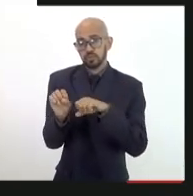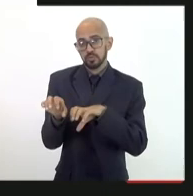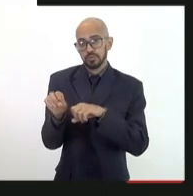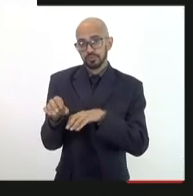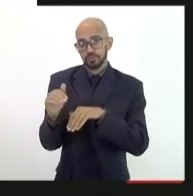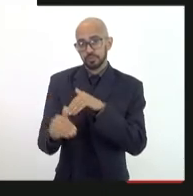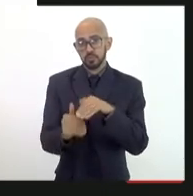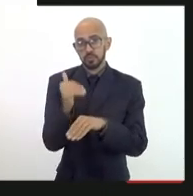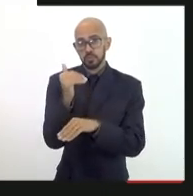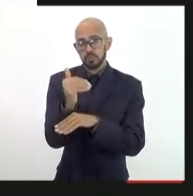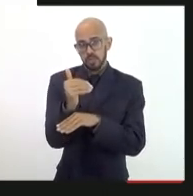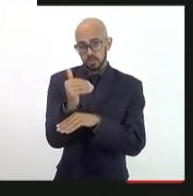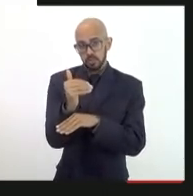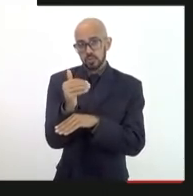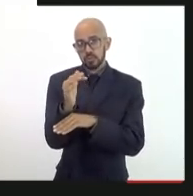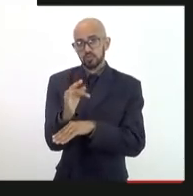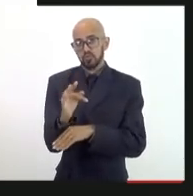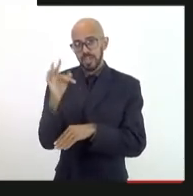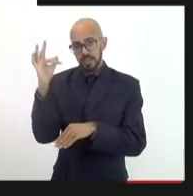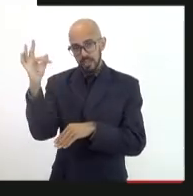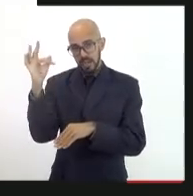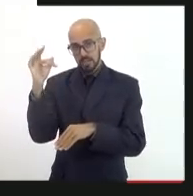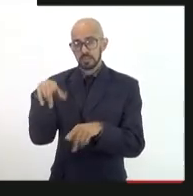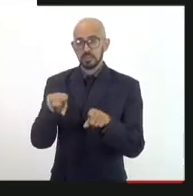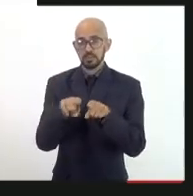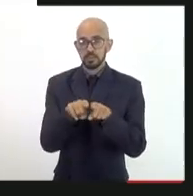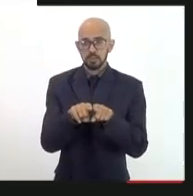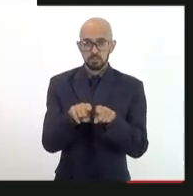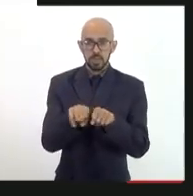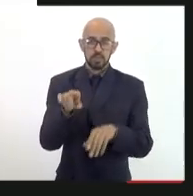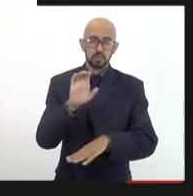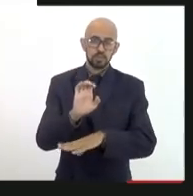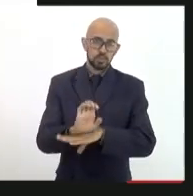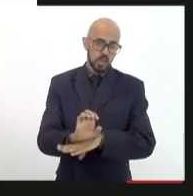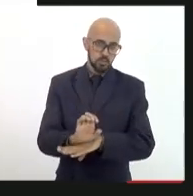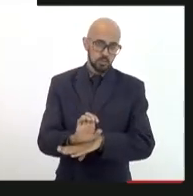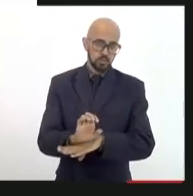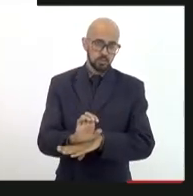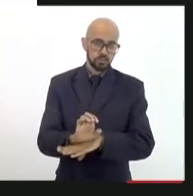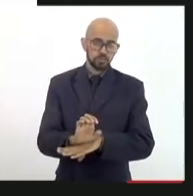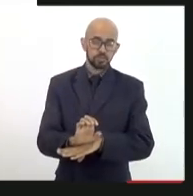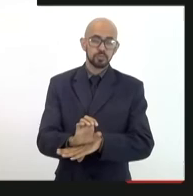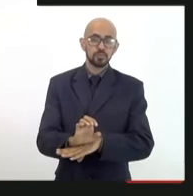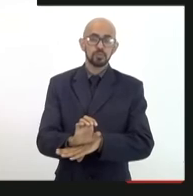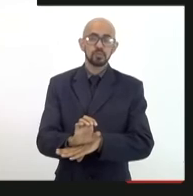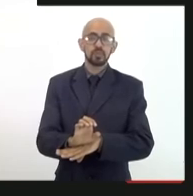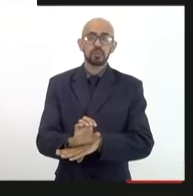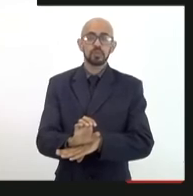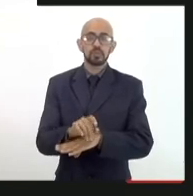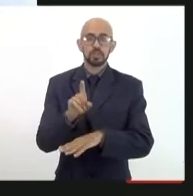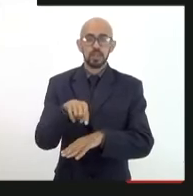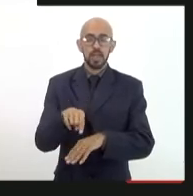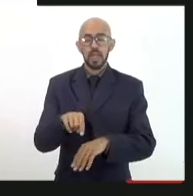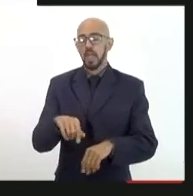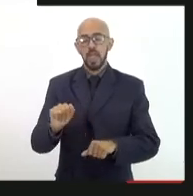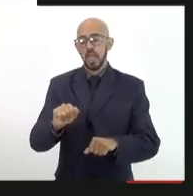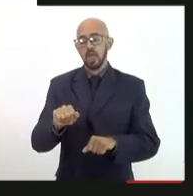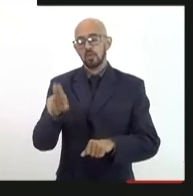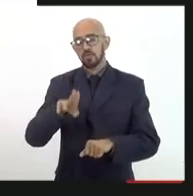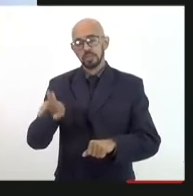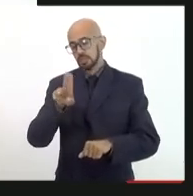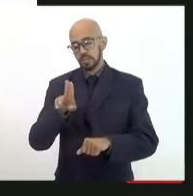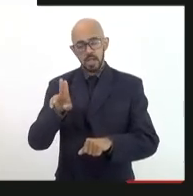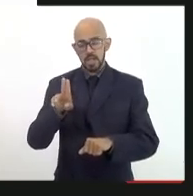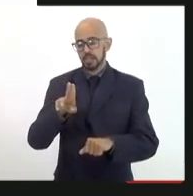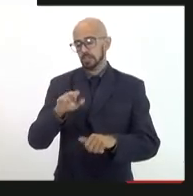federais e instituições de educação superior estadual, que contempla as universidades, institutos federais,